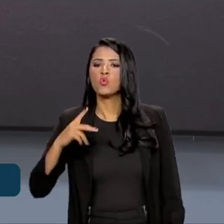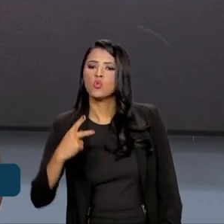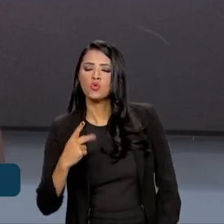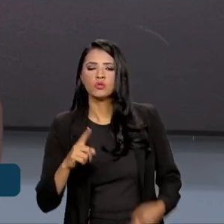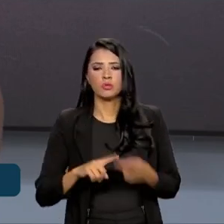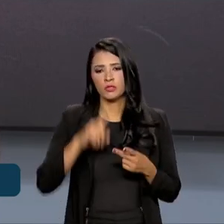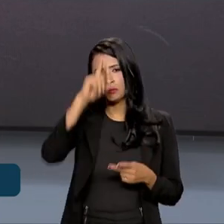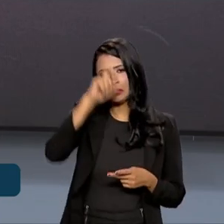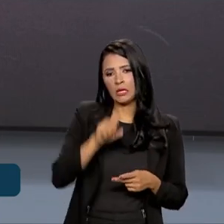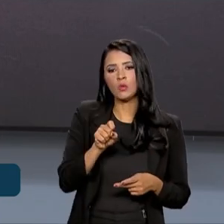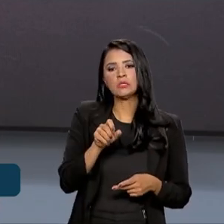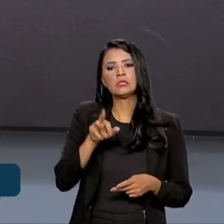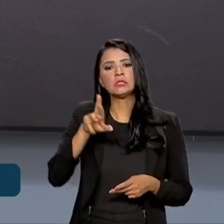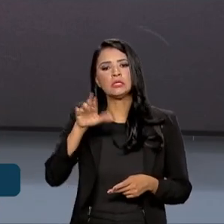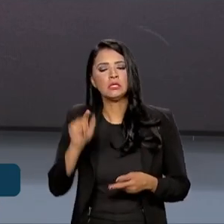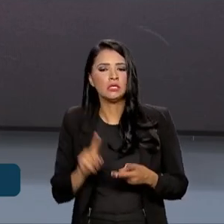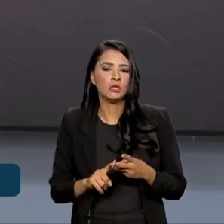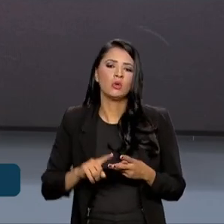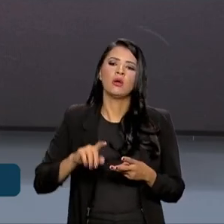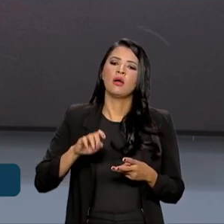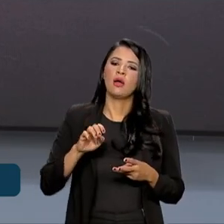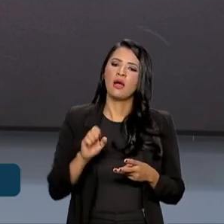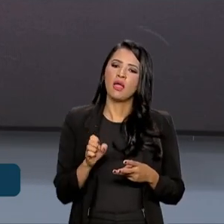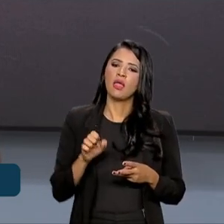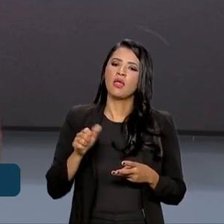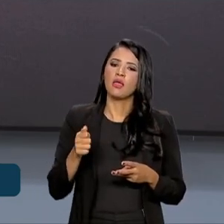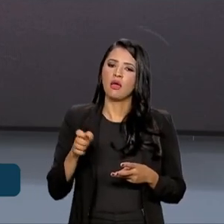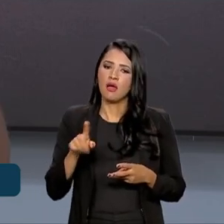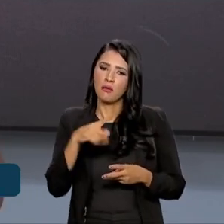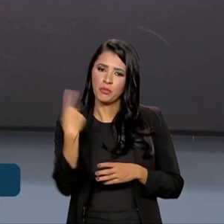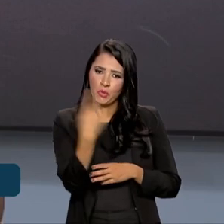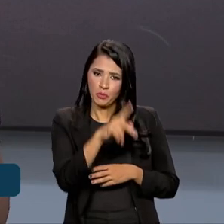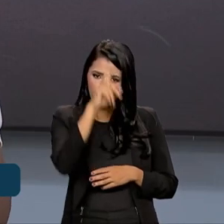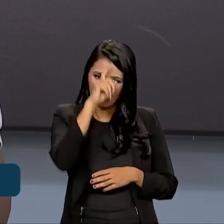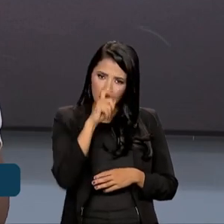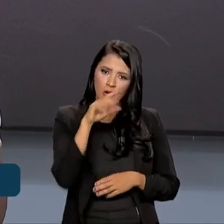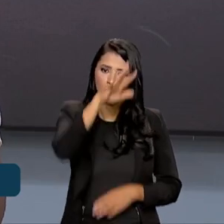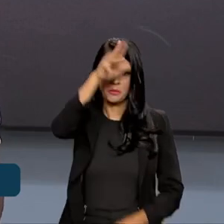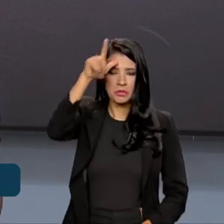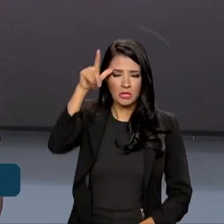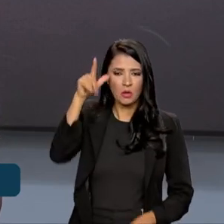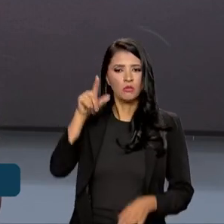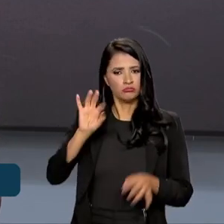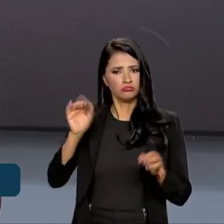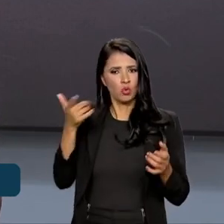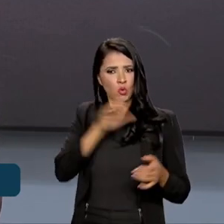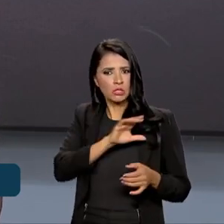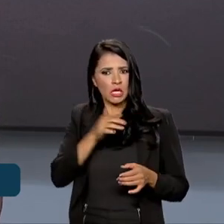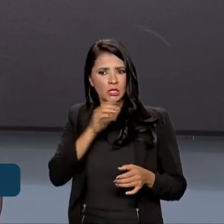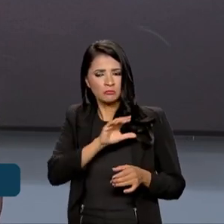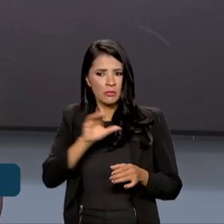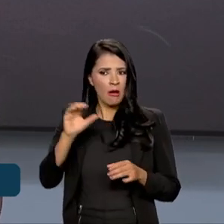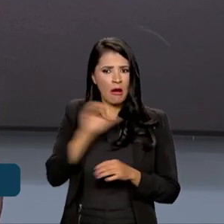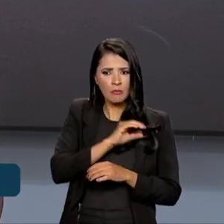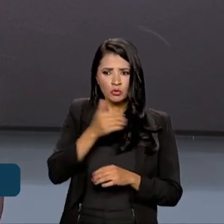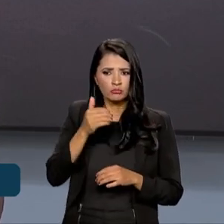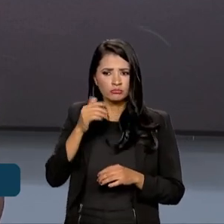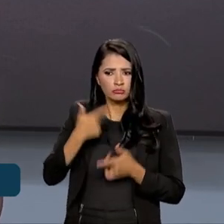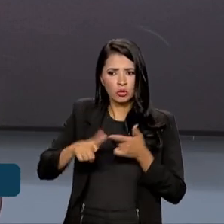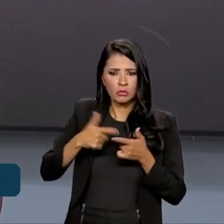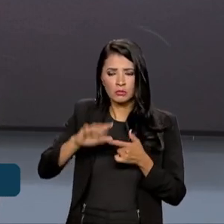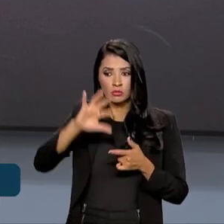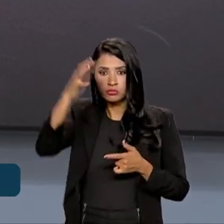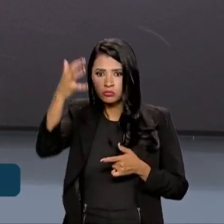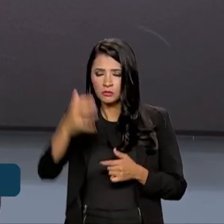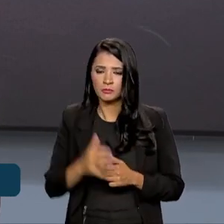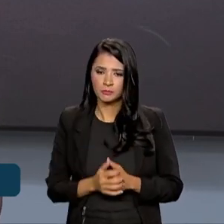-Libanês, com a UEA de Manaus e tem resolvido muitos problemas aqui de forma bem rápida. A energia, para a gente,